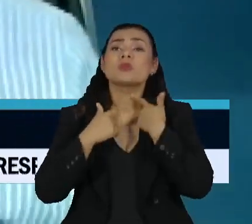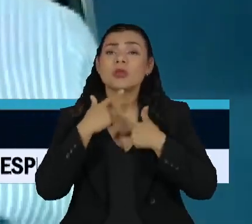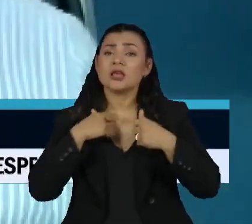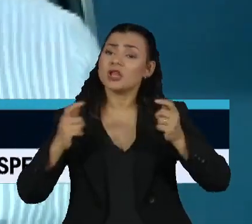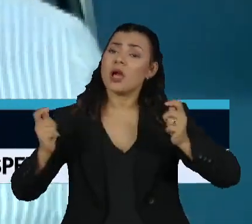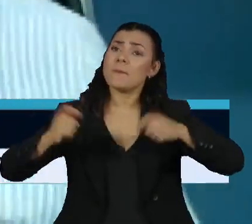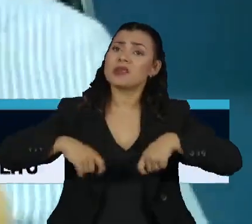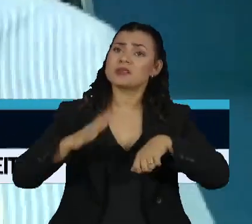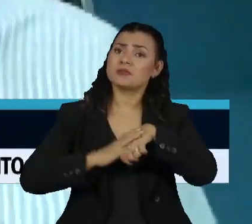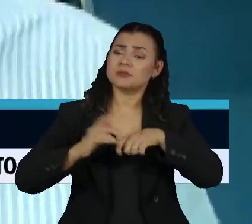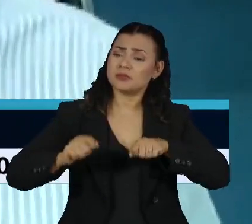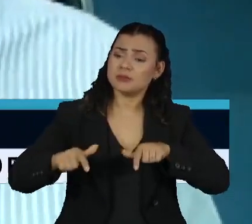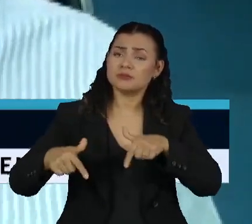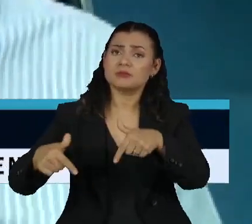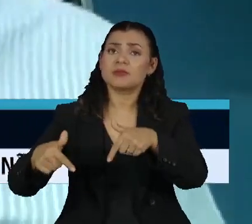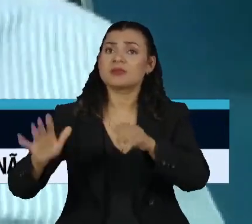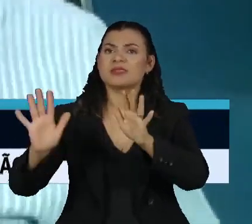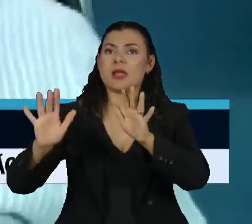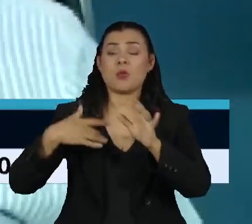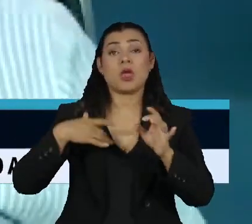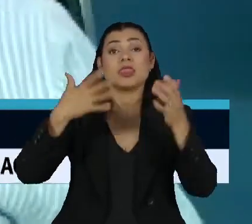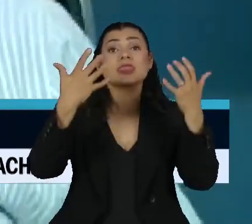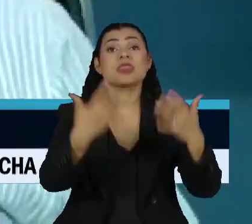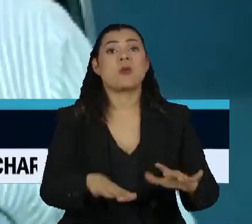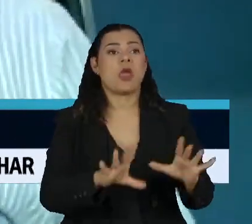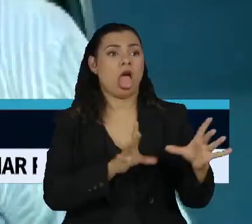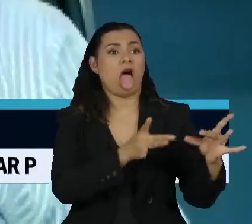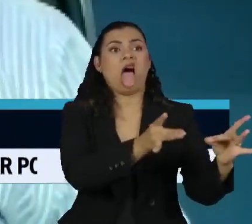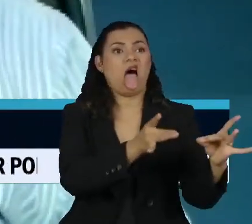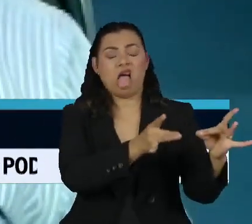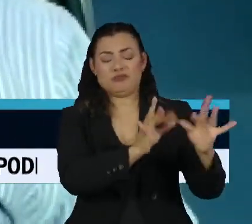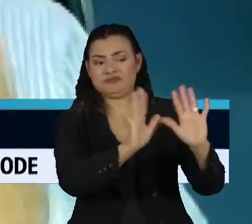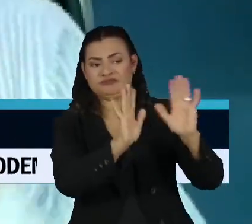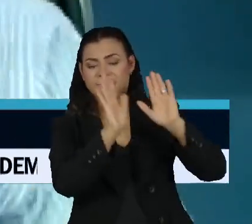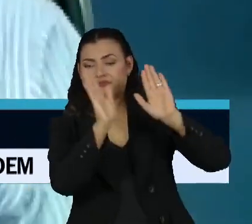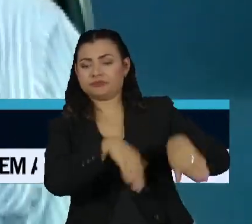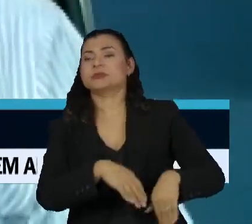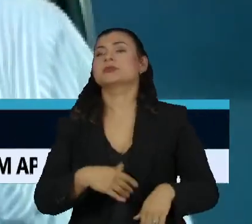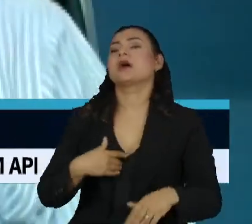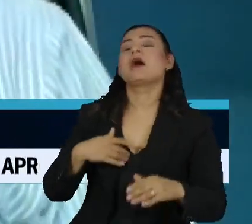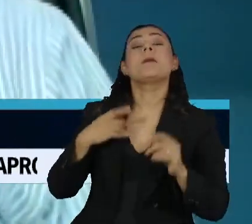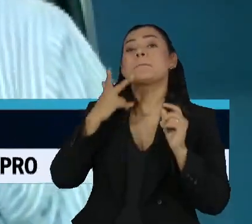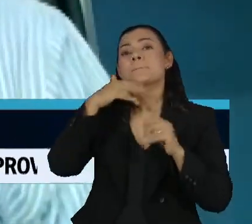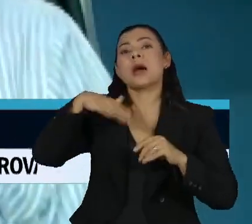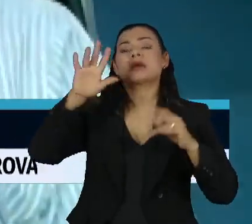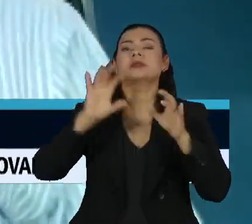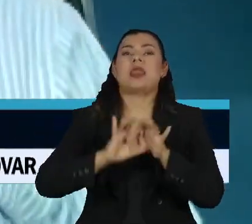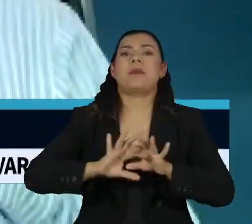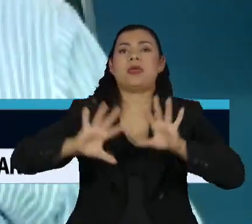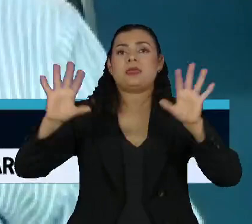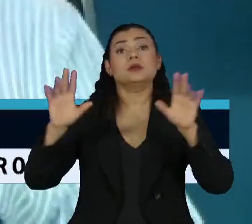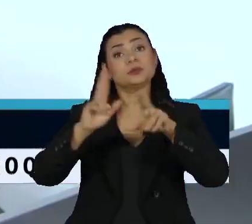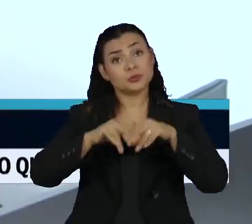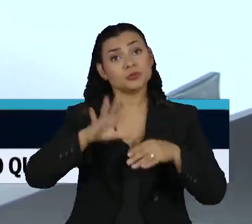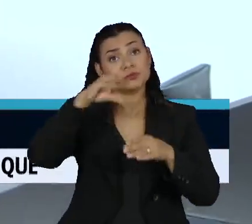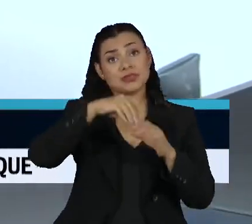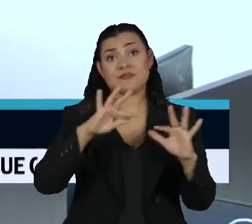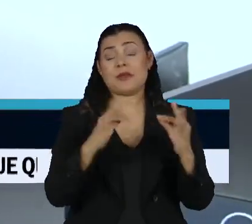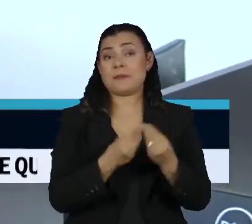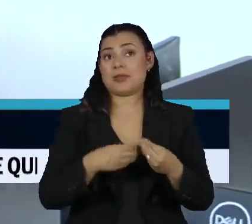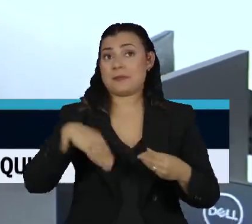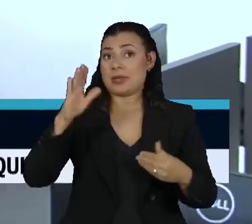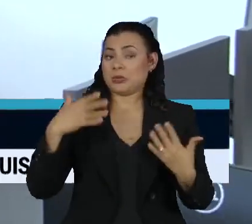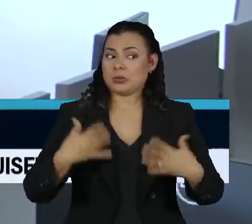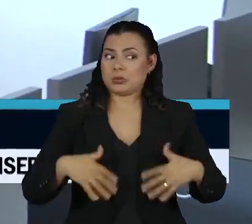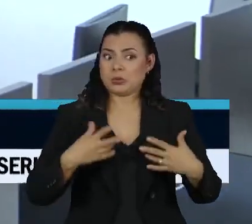capacidade de empreender, mas ele quer se livrar de um ambiente que lhe pareceu nocivo. E nós levamos isso para dentro de casa, para dentro das nossas famílias. Uma